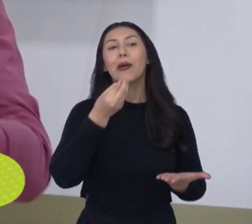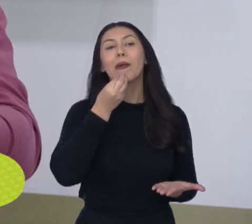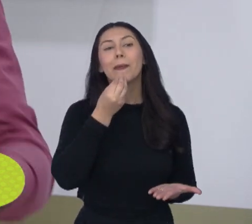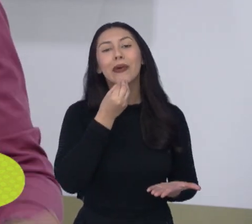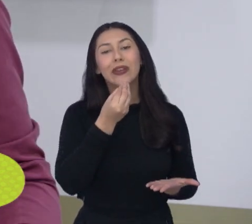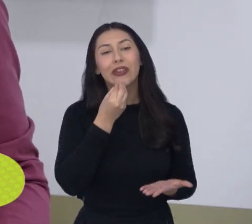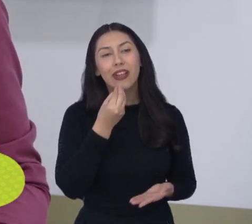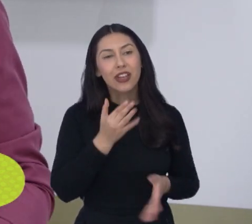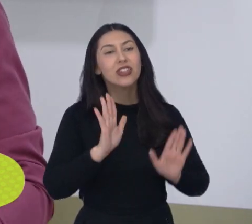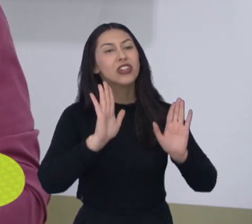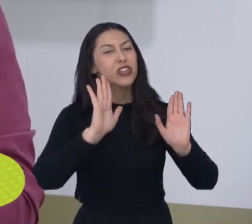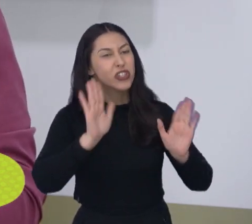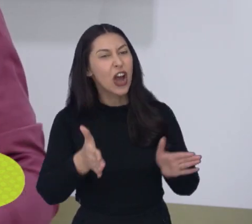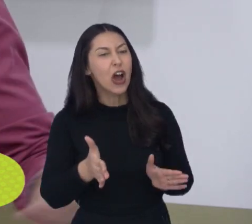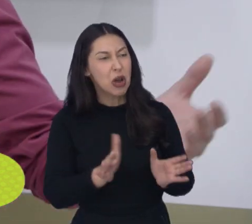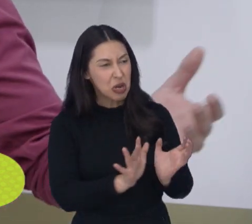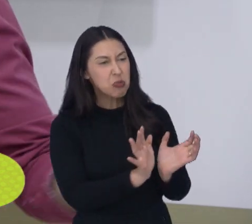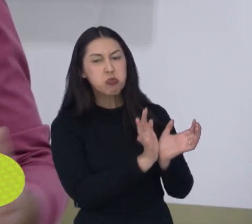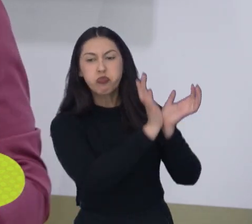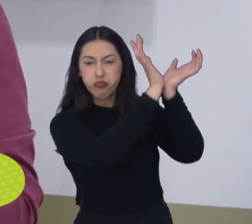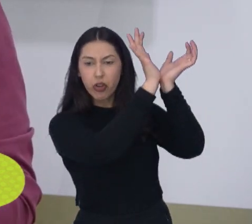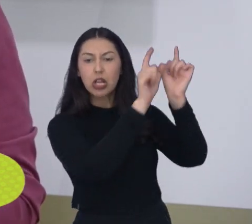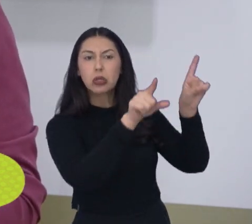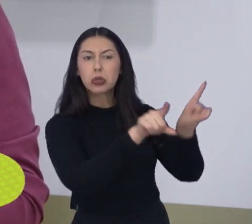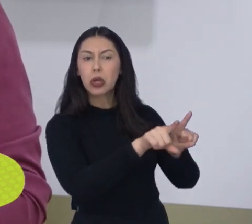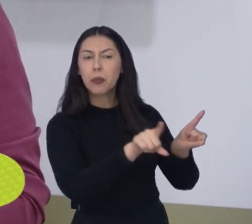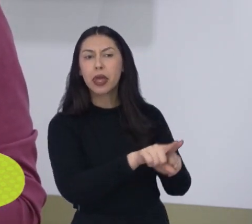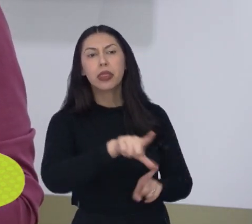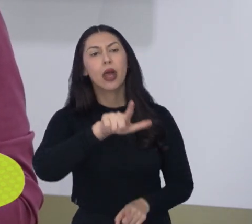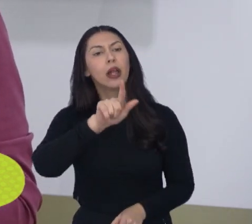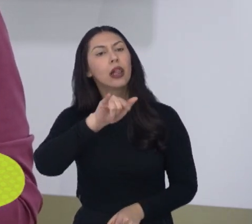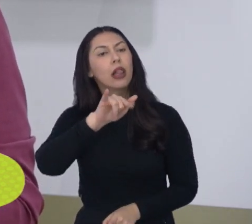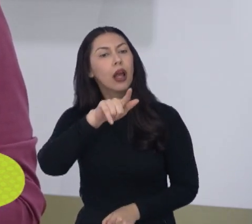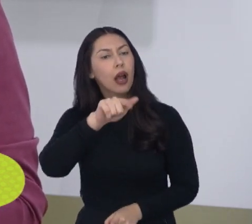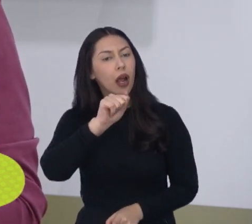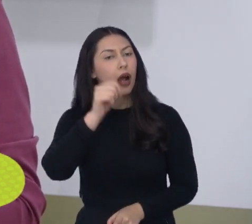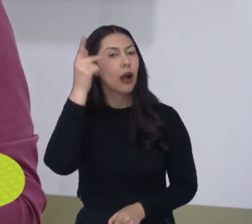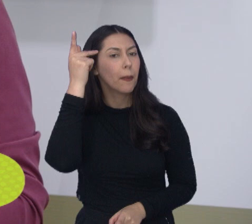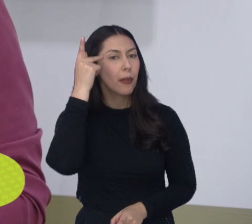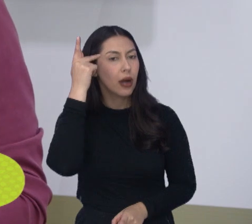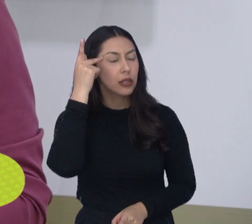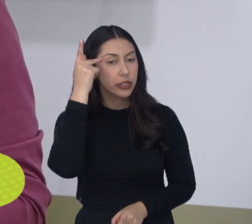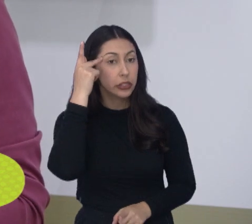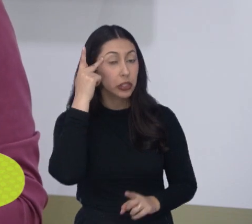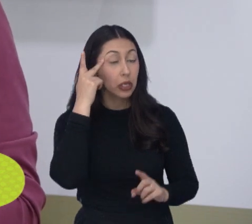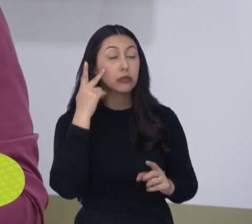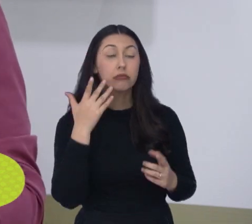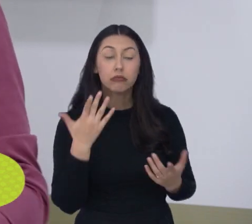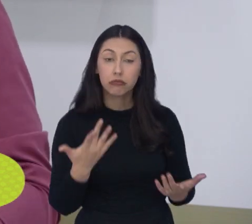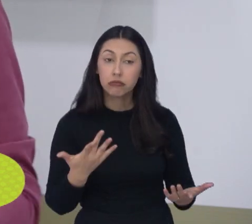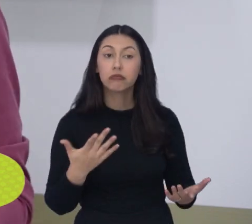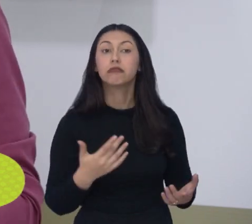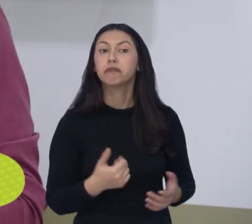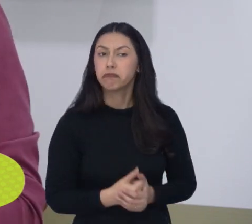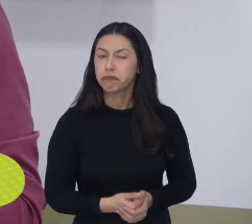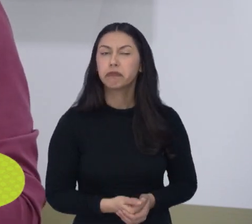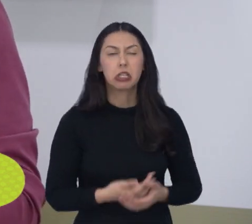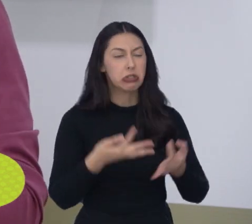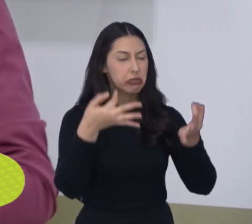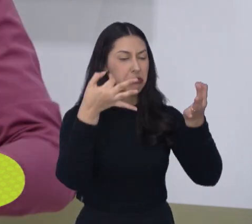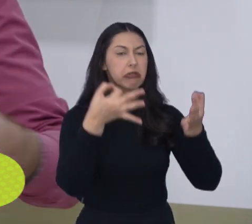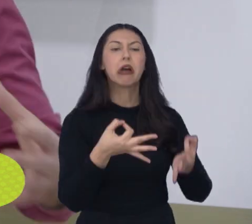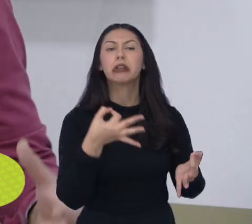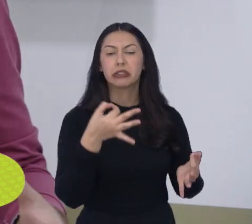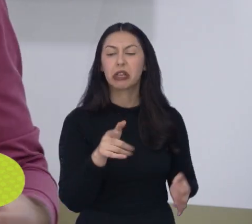foi herói de título já, na, acho que, Liga Paulista, né, onde ele defendeu as penalidades. Então, sem dúvidas nenhuma,